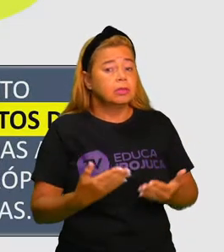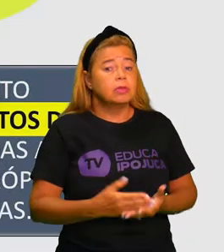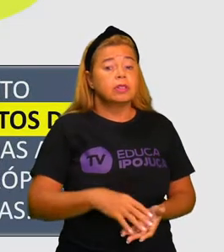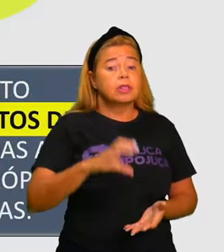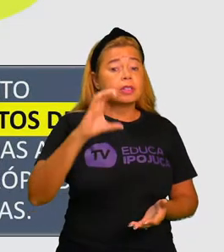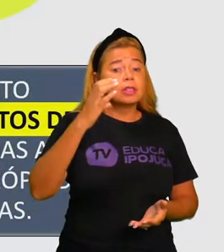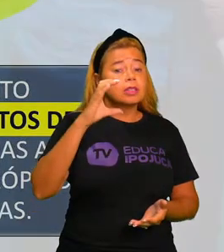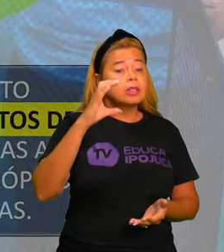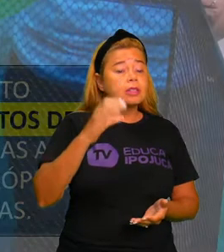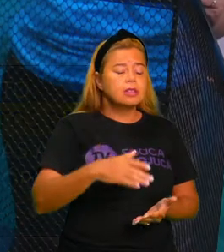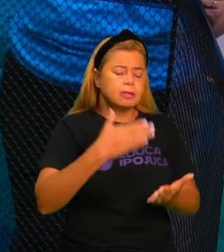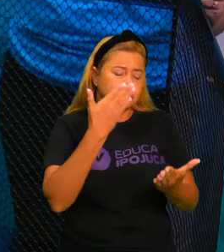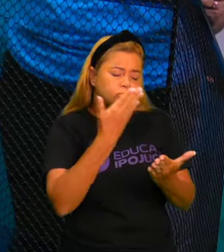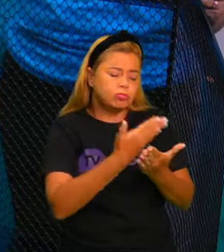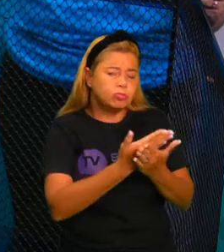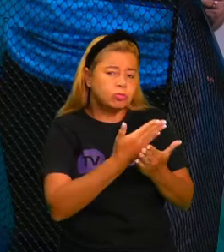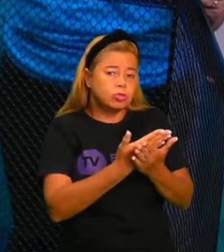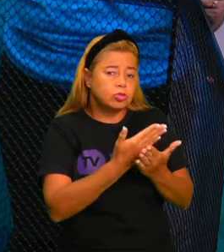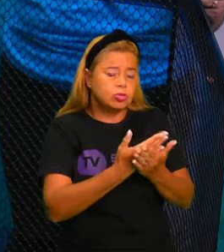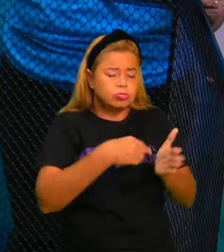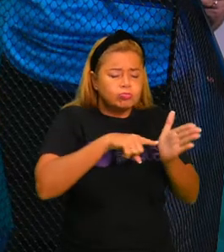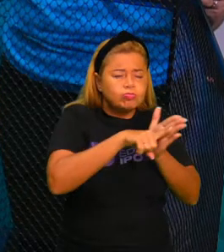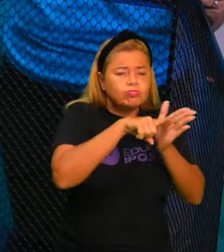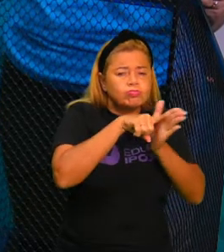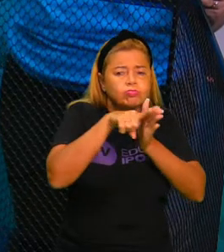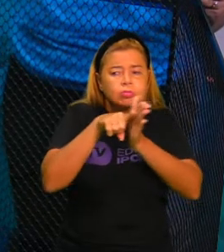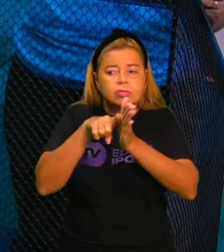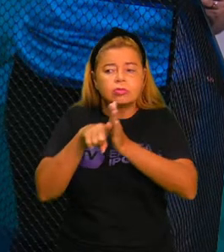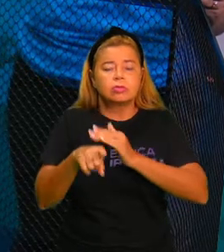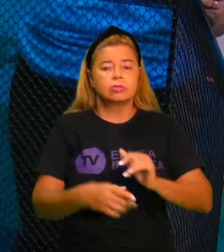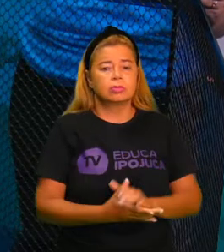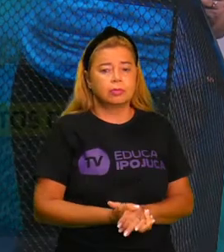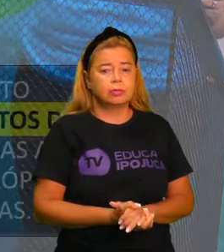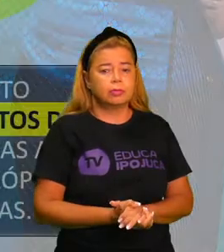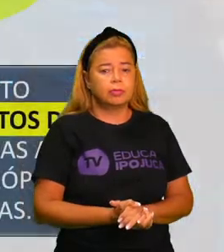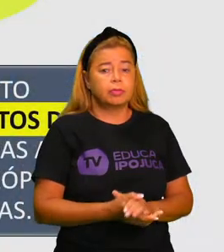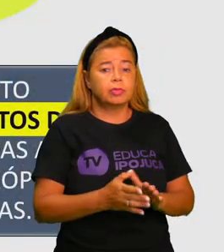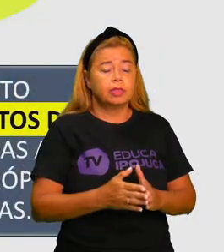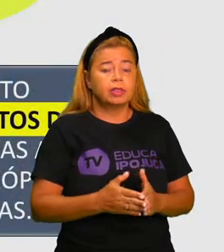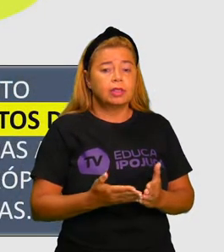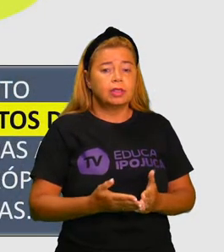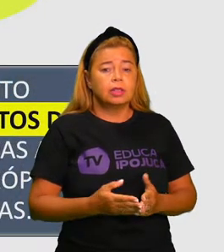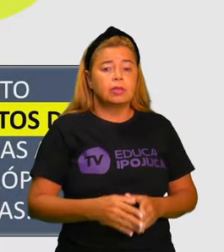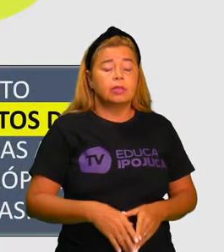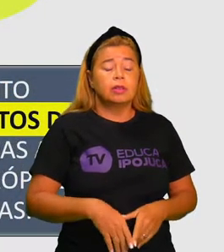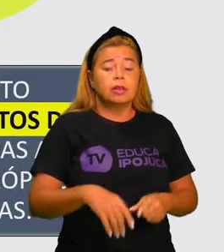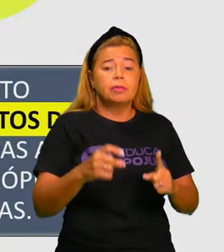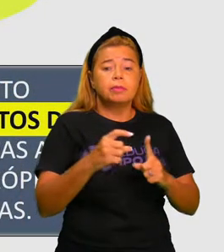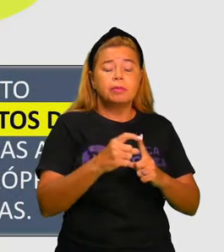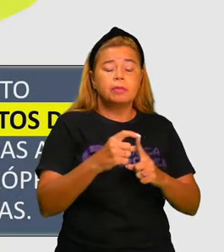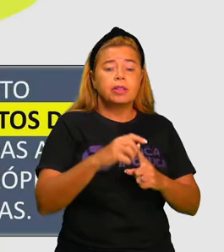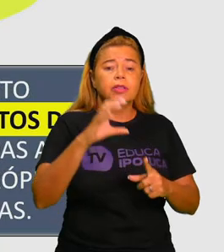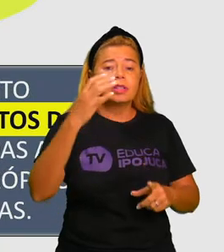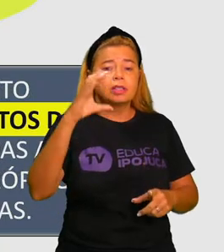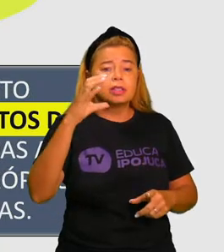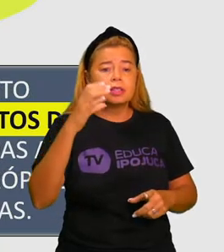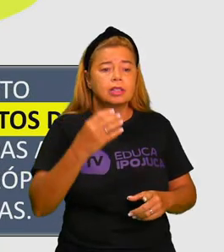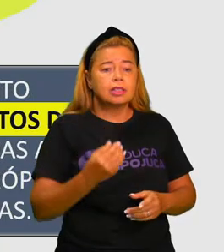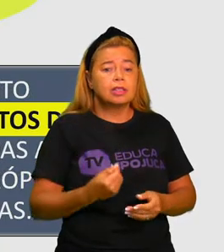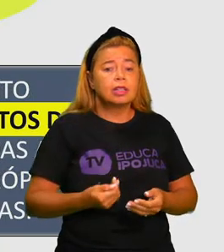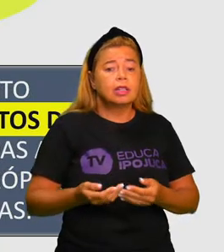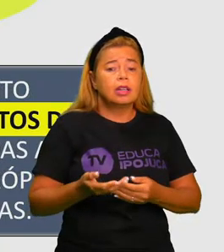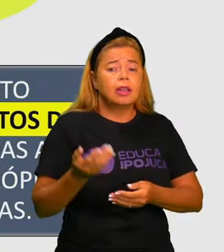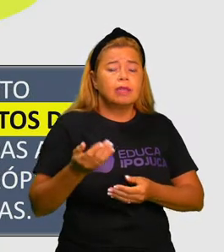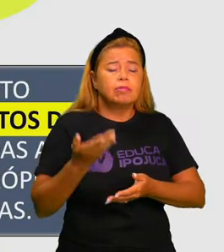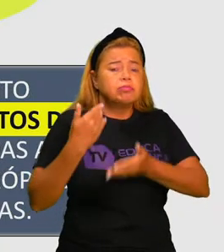ciência é estudo, ciência é pesquisa. Esta palavra deriva do latim cientia,